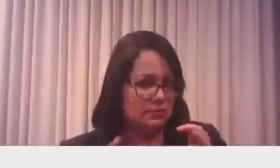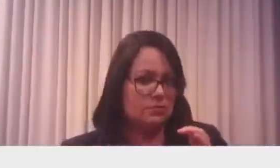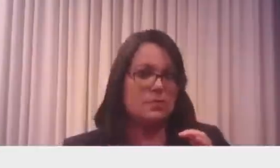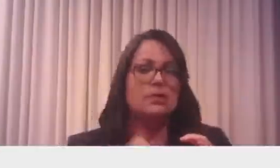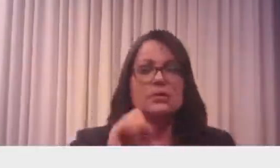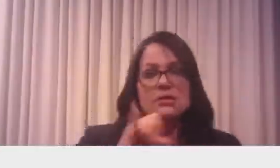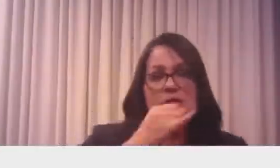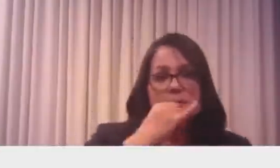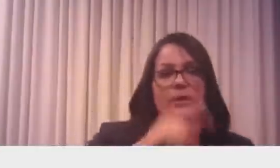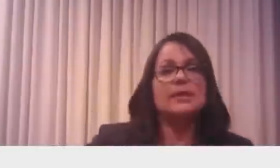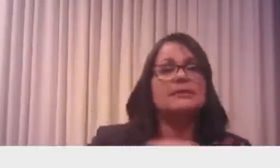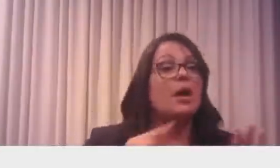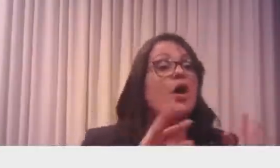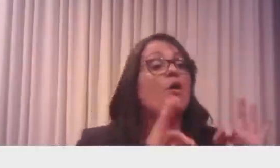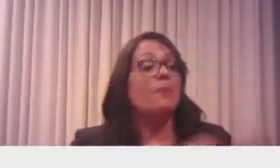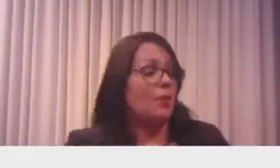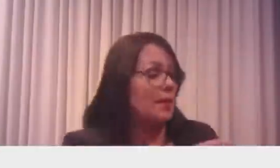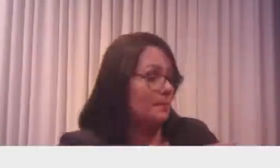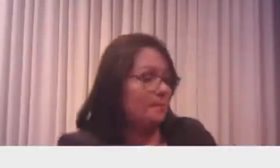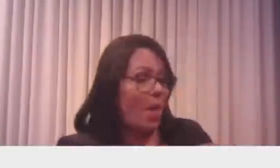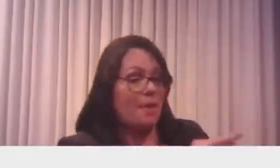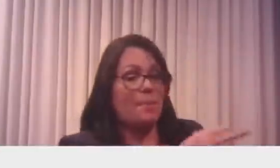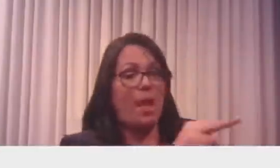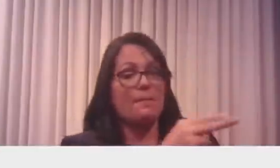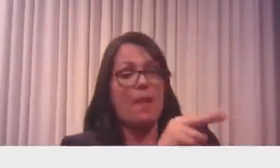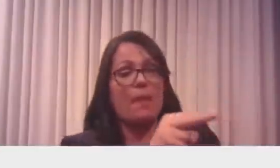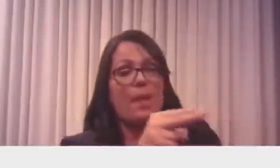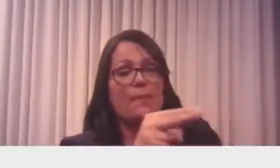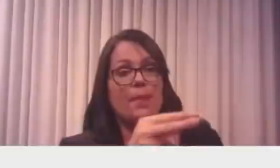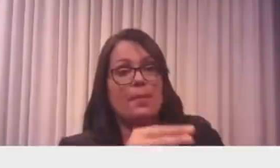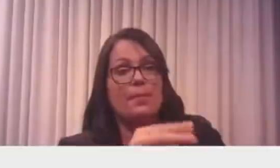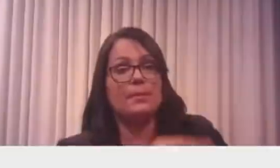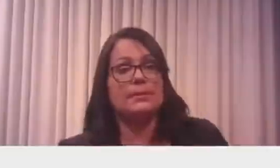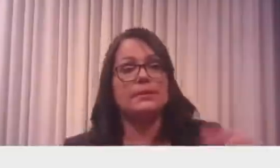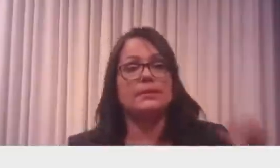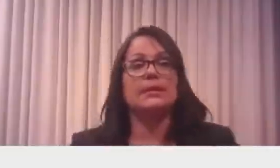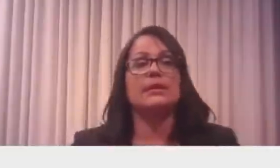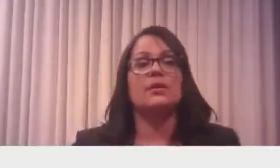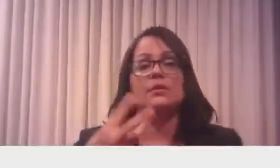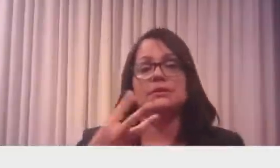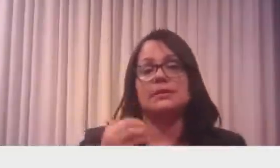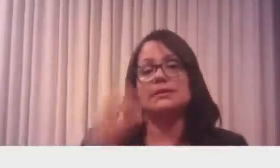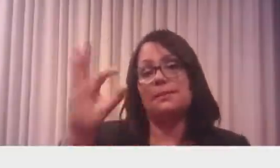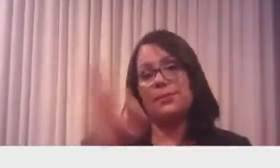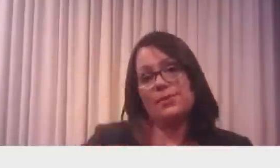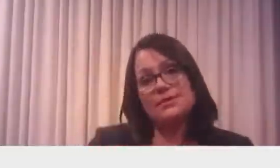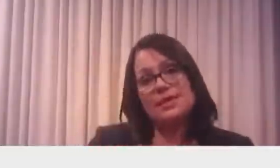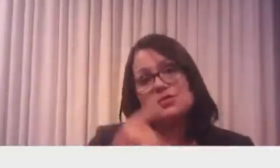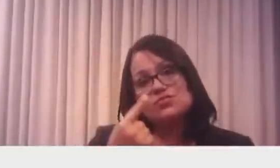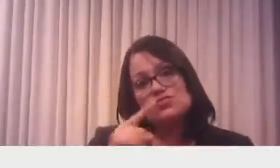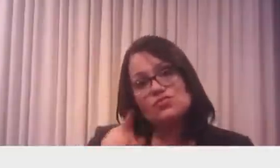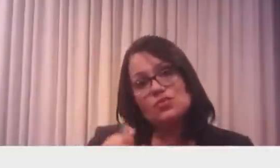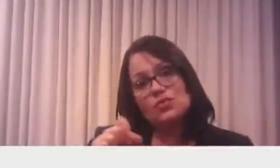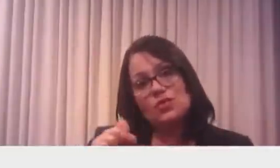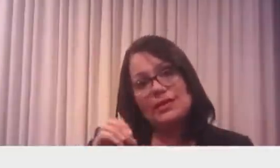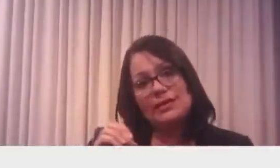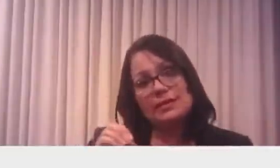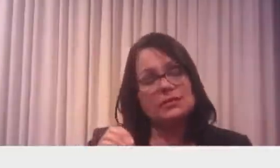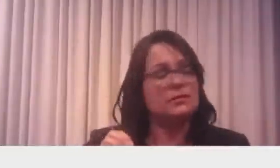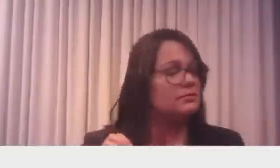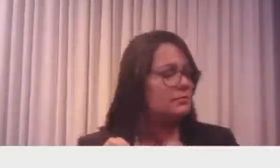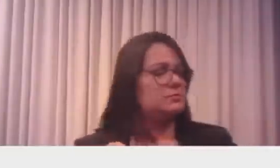preço médio no final da bomba, que está em R$6,00, 30% em R$80. Estão cobrando três vezes mais.